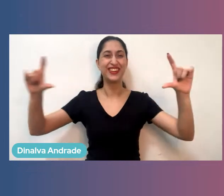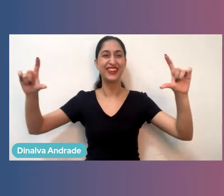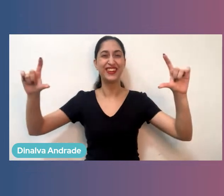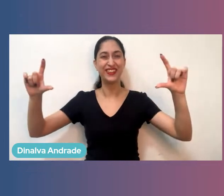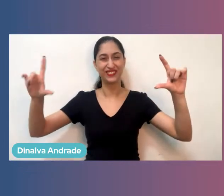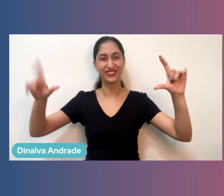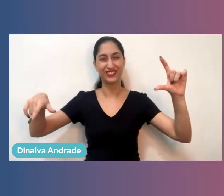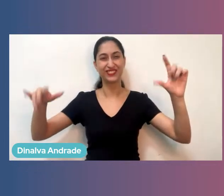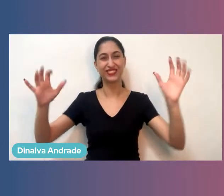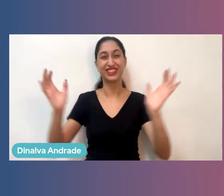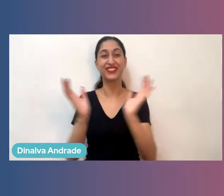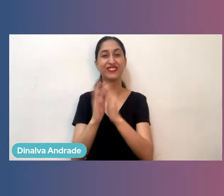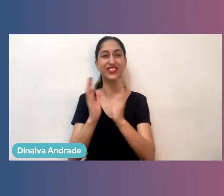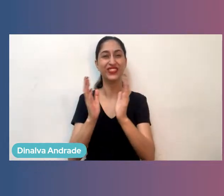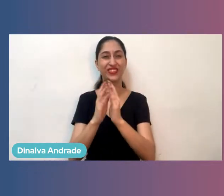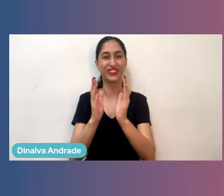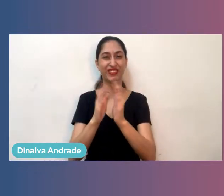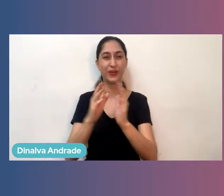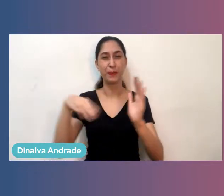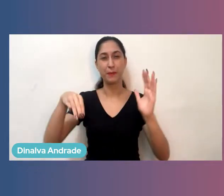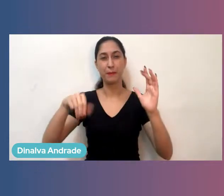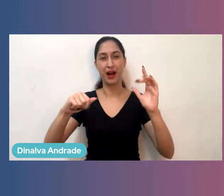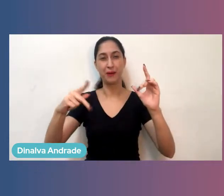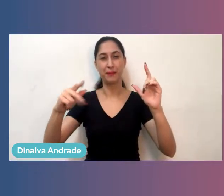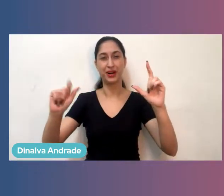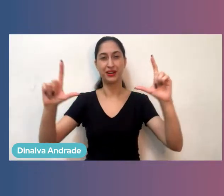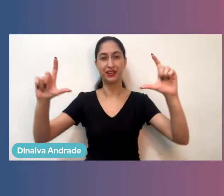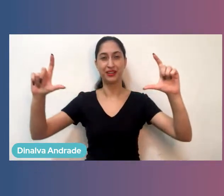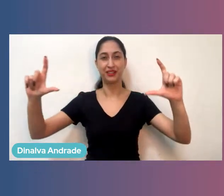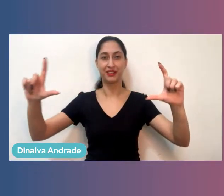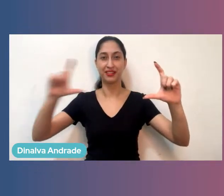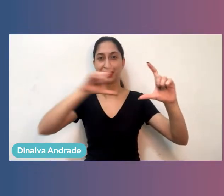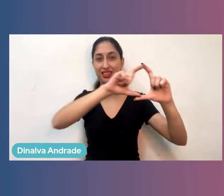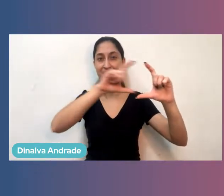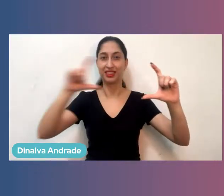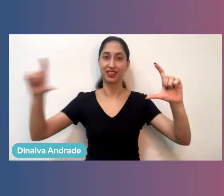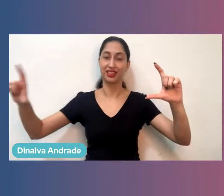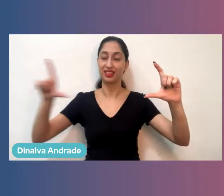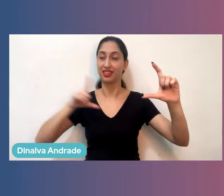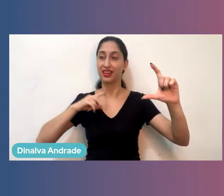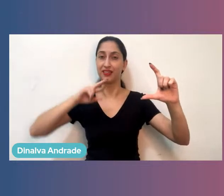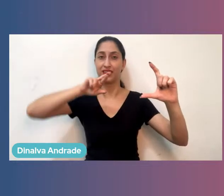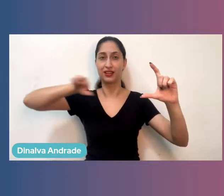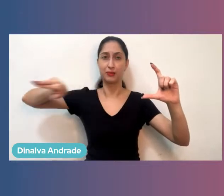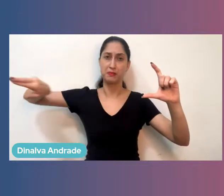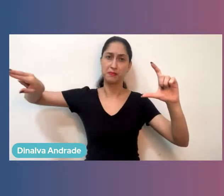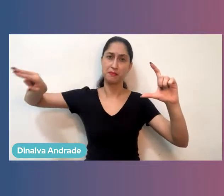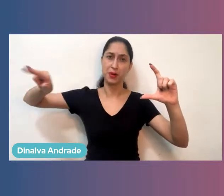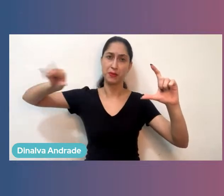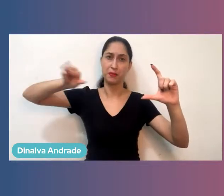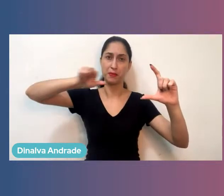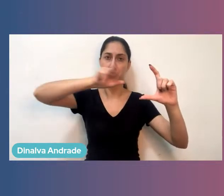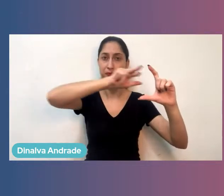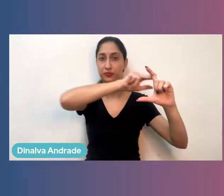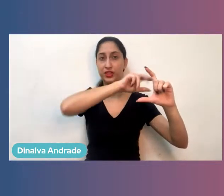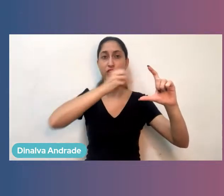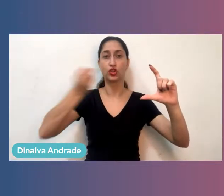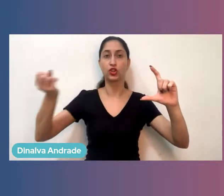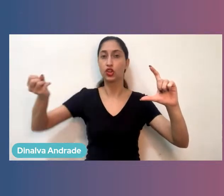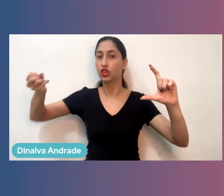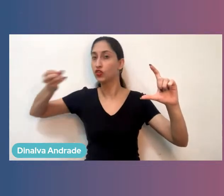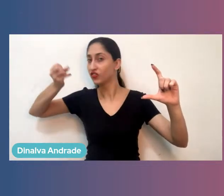corredor. Então, durante esse corredor, você encontra diversos ecossistemas de inovação, em diversos